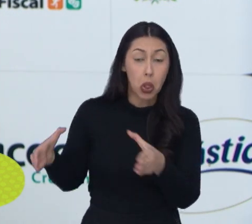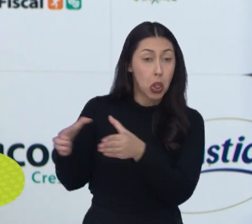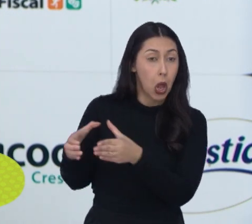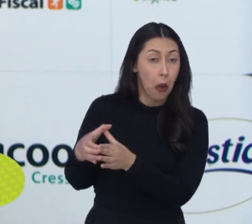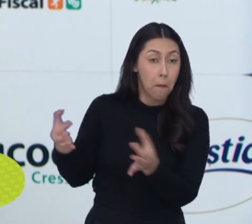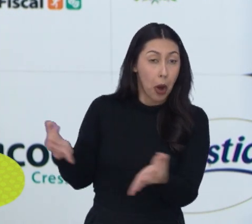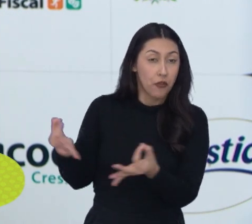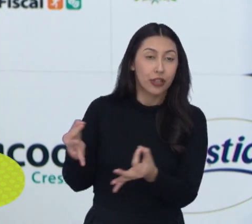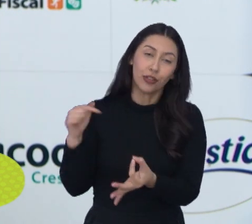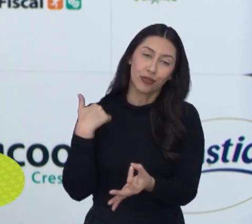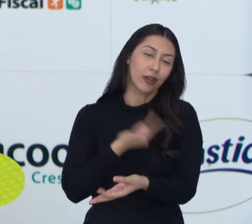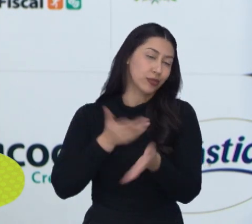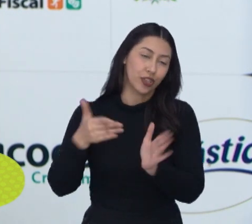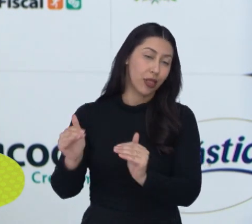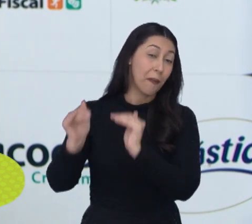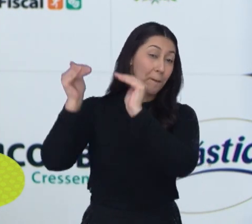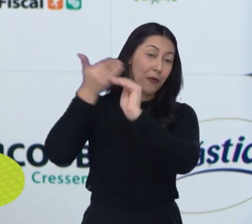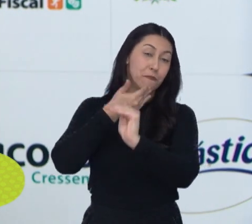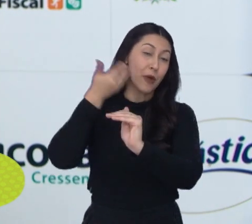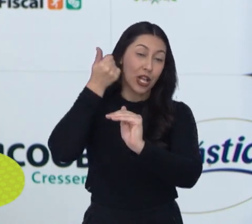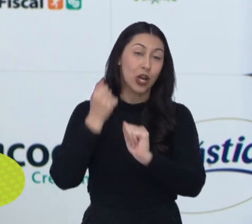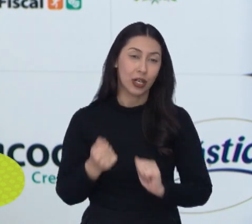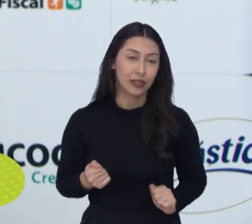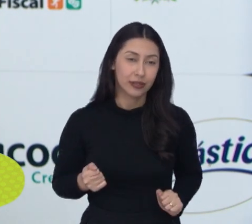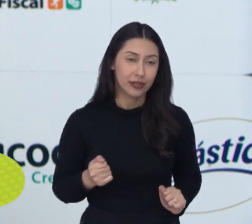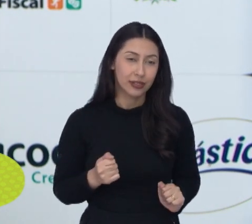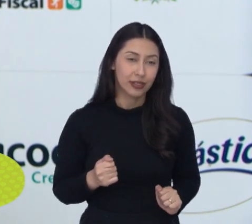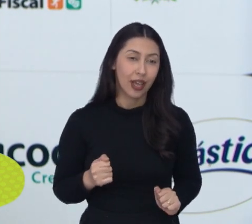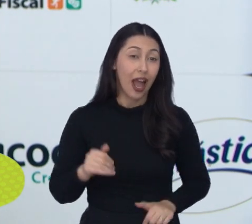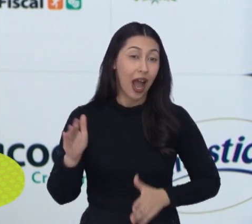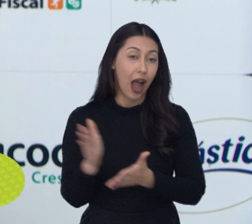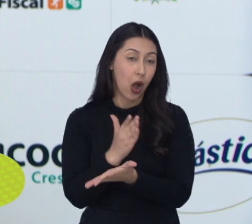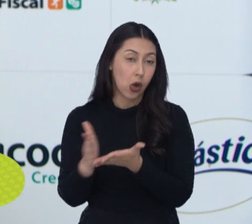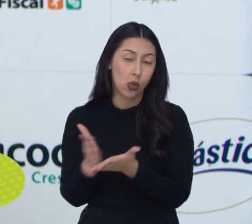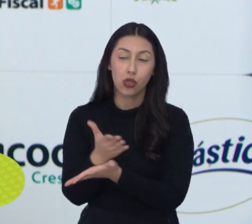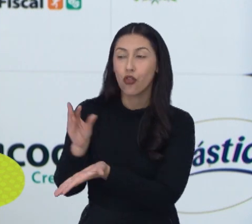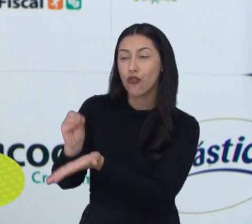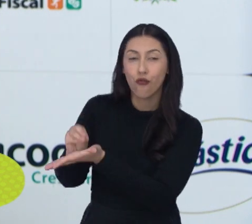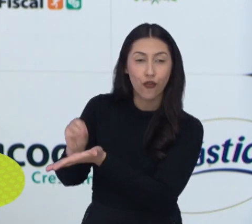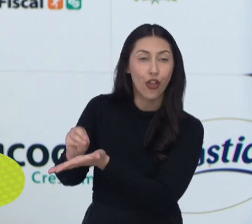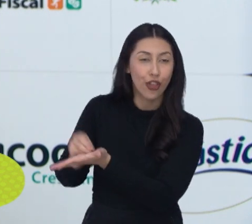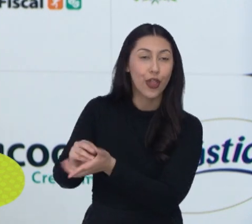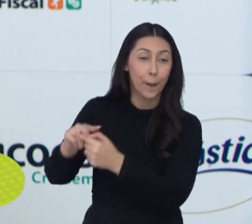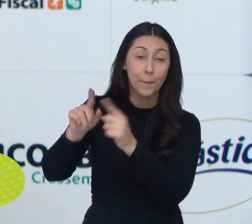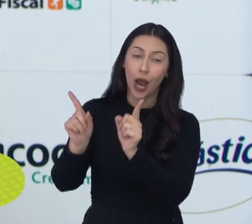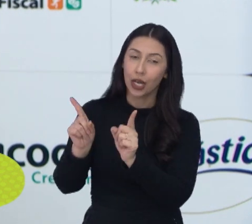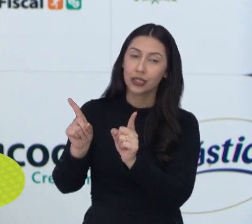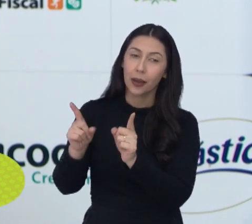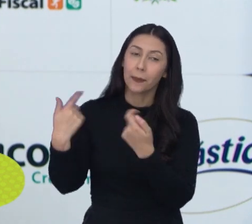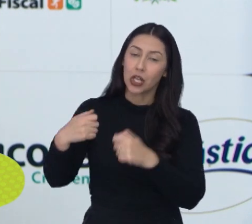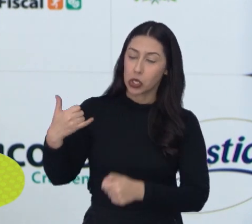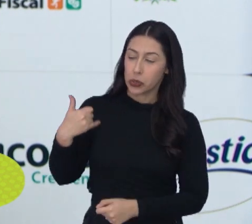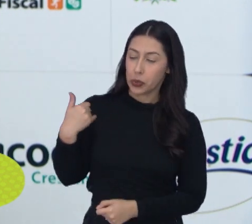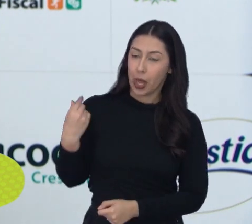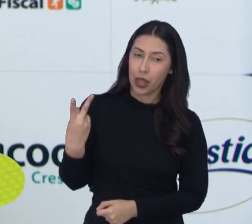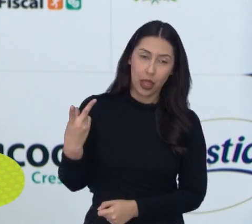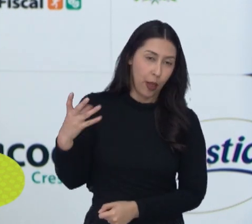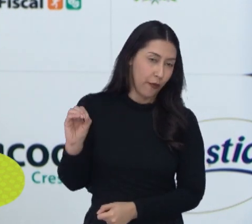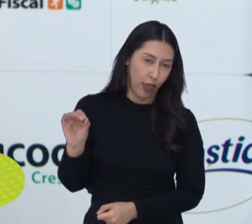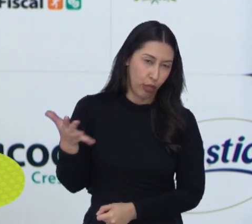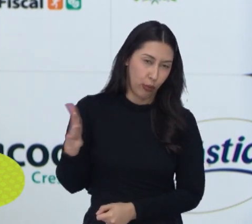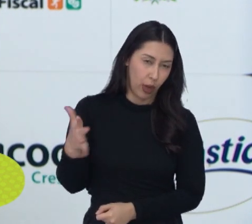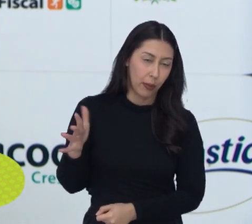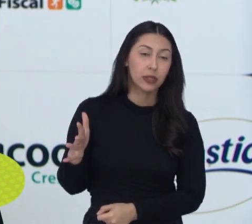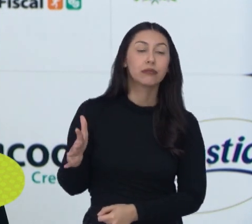ou não, a gente é um dos favoritos. Então, a gente não estava completo nesse jogo contra o Pinda. Tivemos que usar atletas sub-20. E mesmo assim,